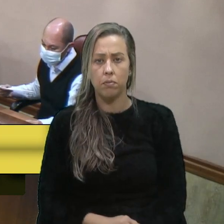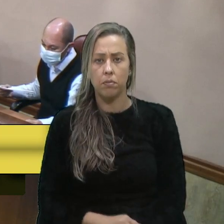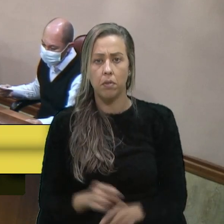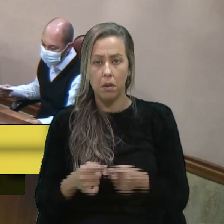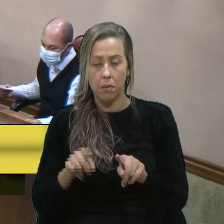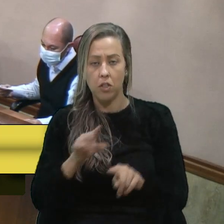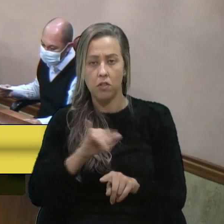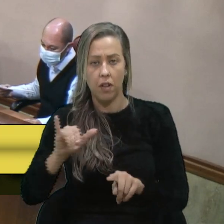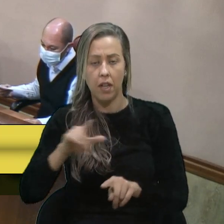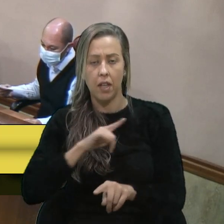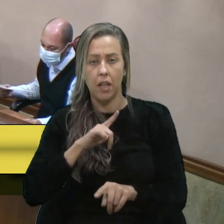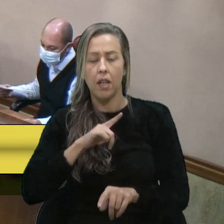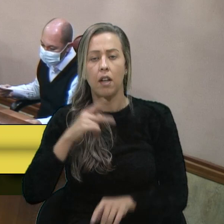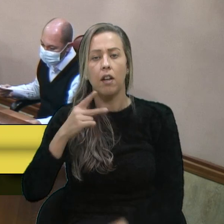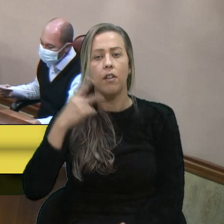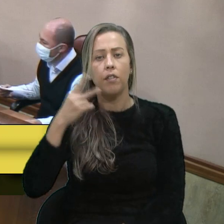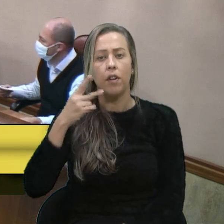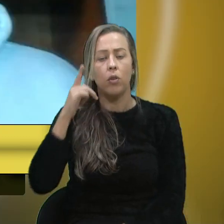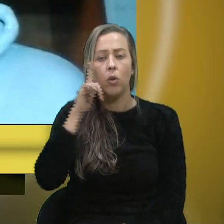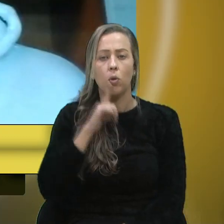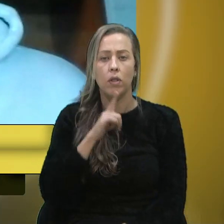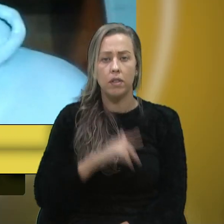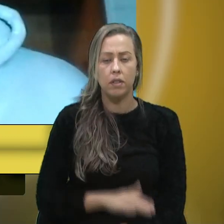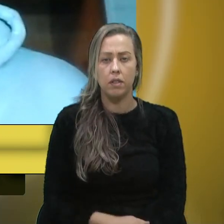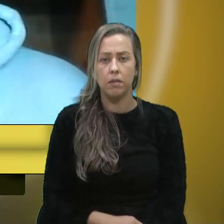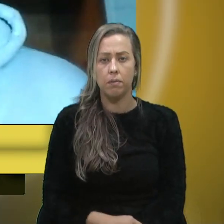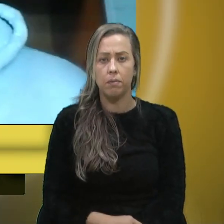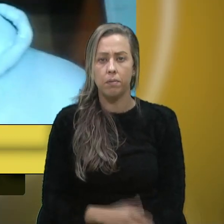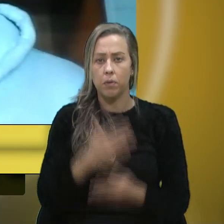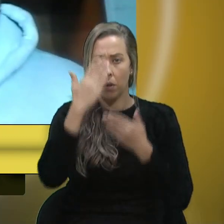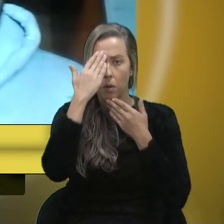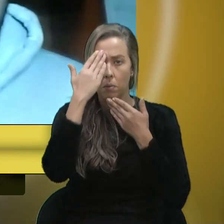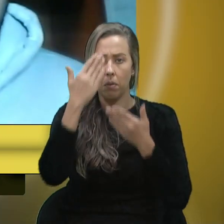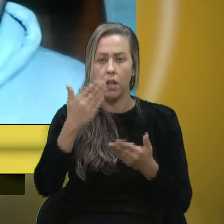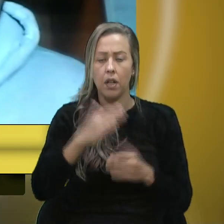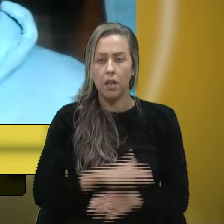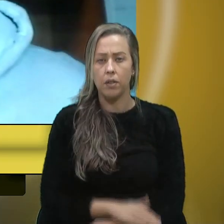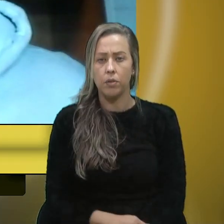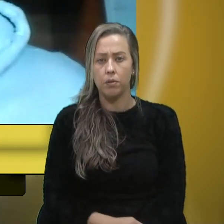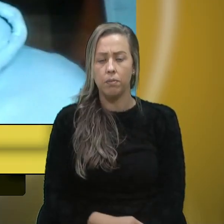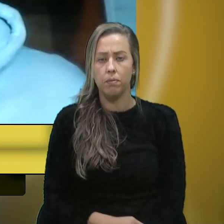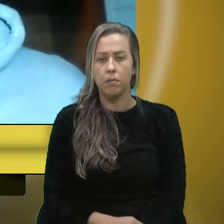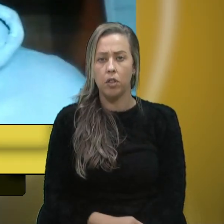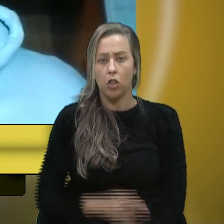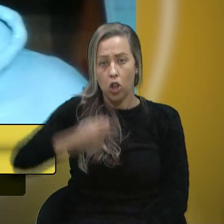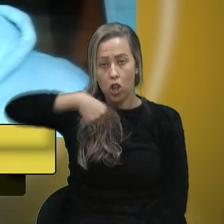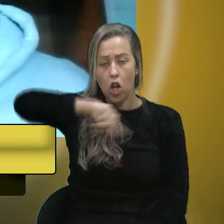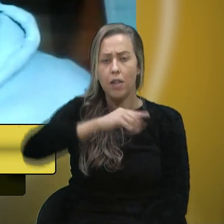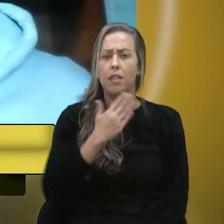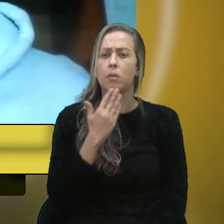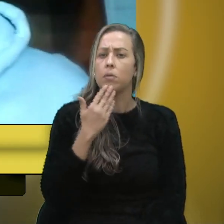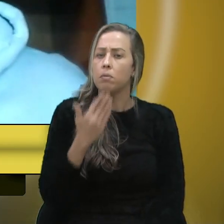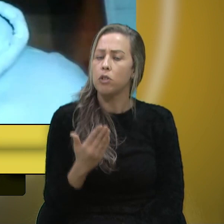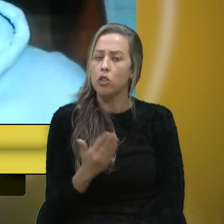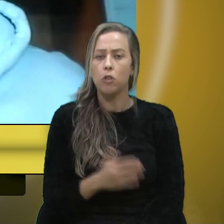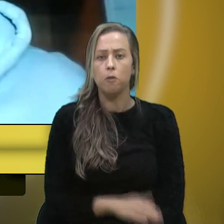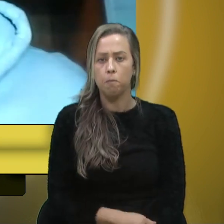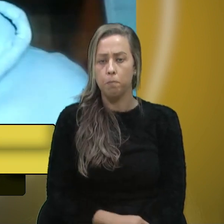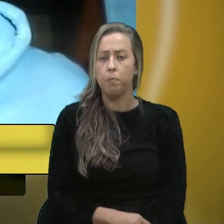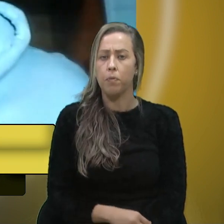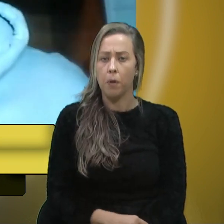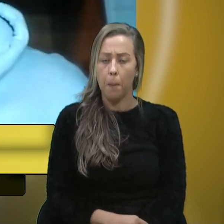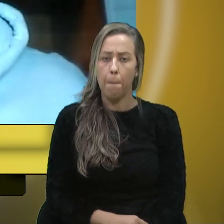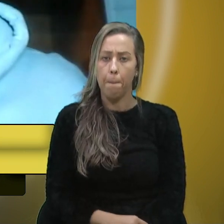o seu momento vereador Lucas com a palavra obrigado então eh nós estamos solicitando esse